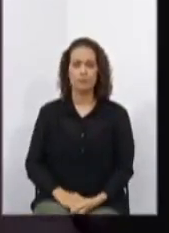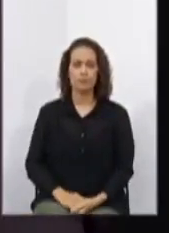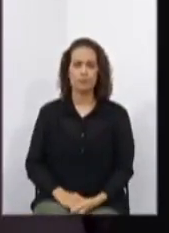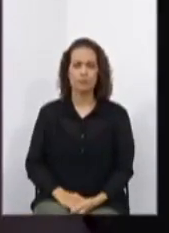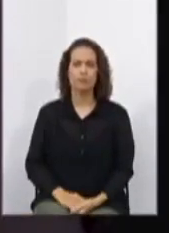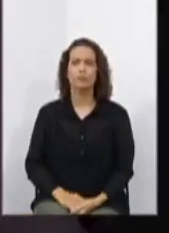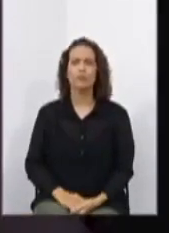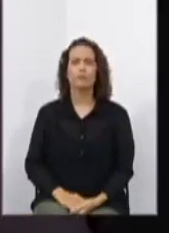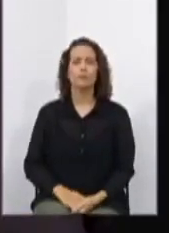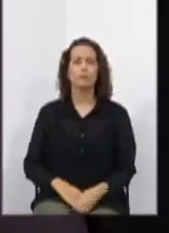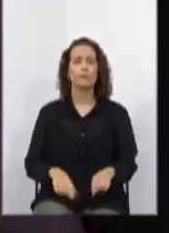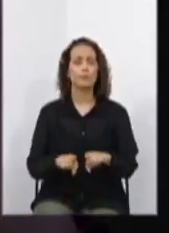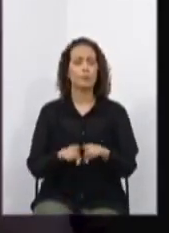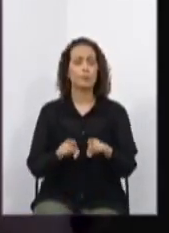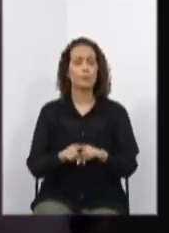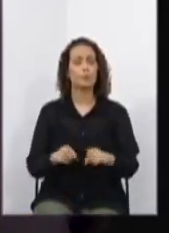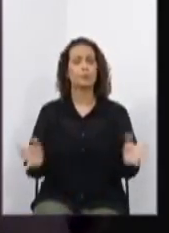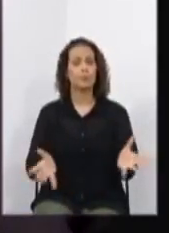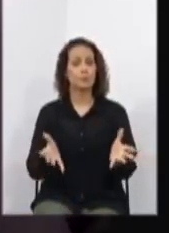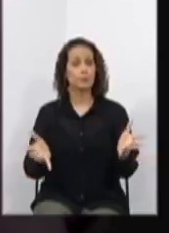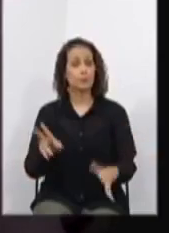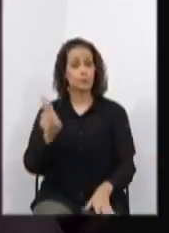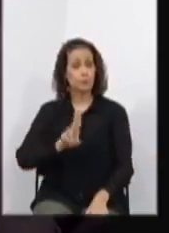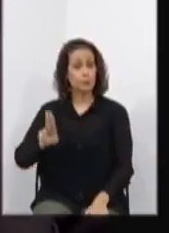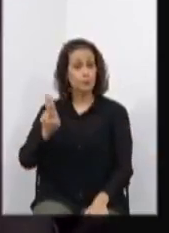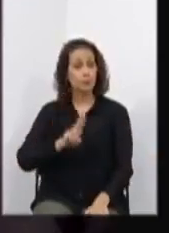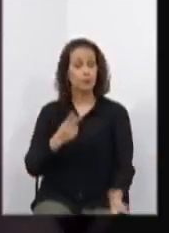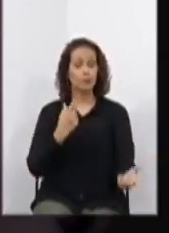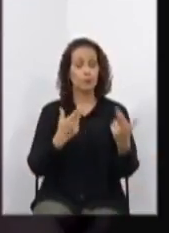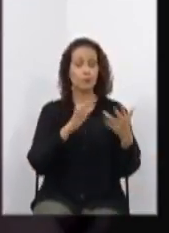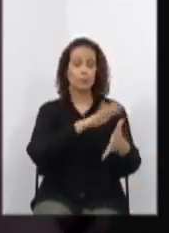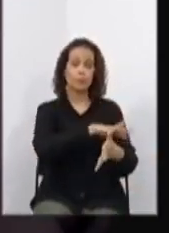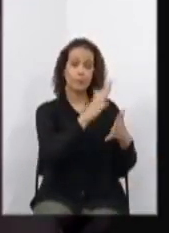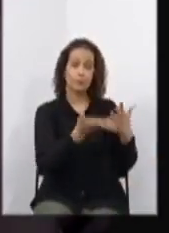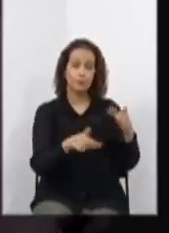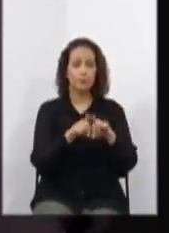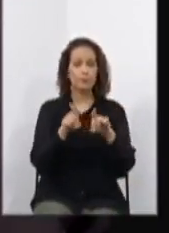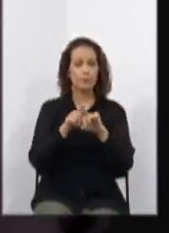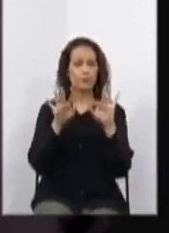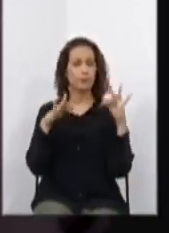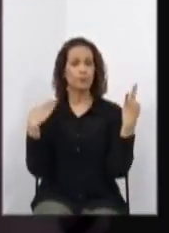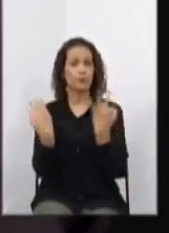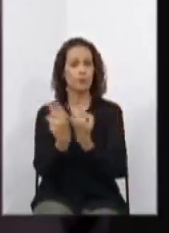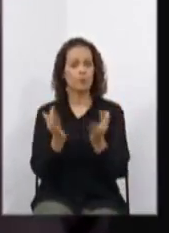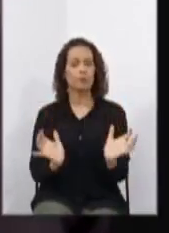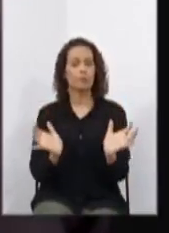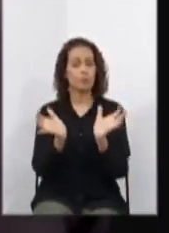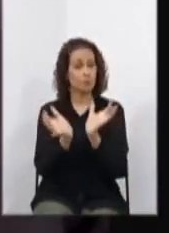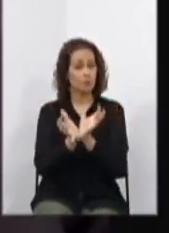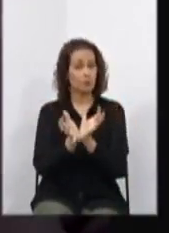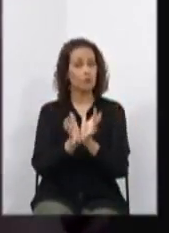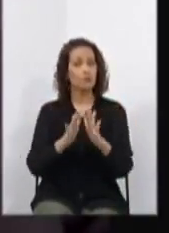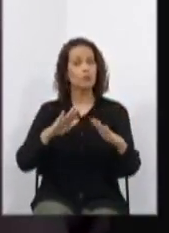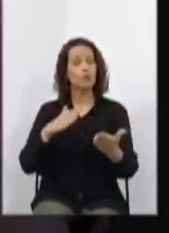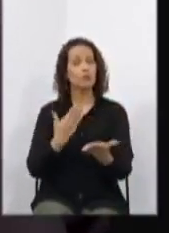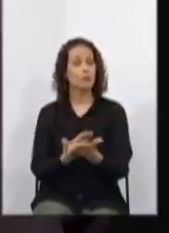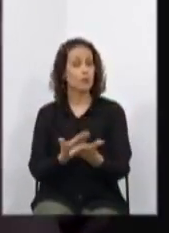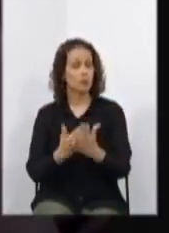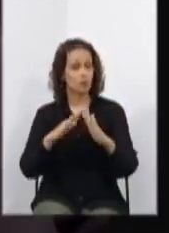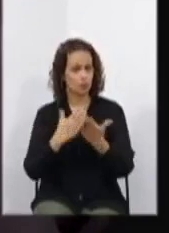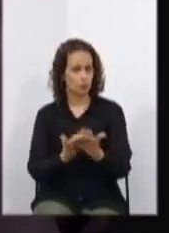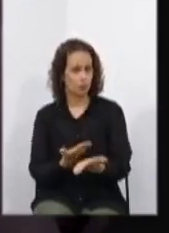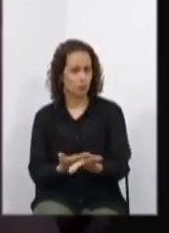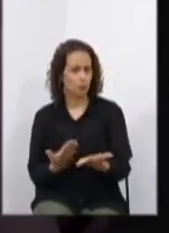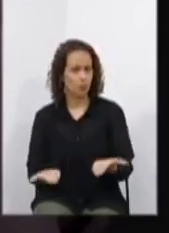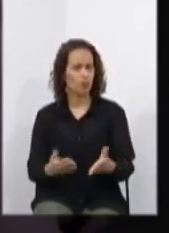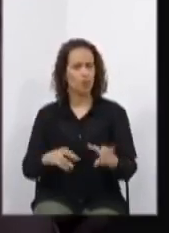Promoção do uso e difusão das libras entre as famílias e a comunidade escolar. Respeito ao direito